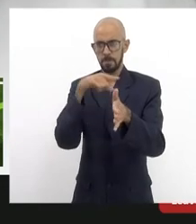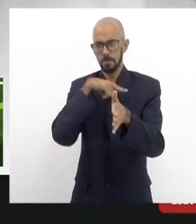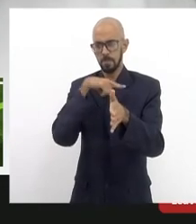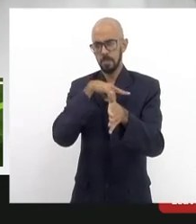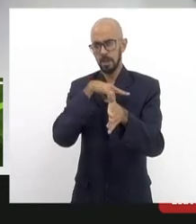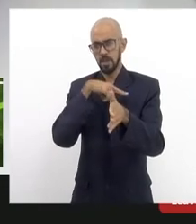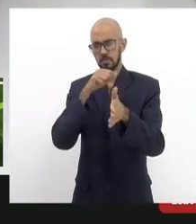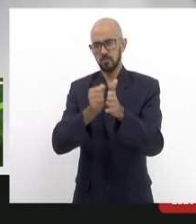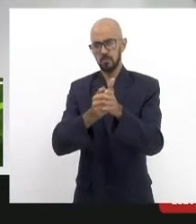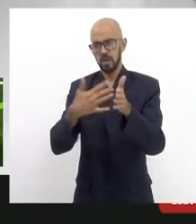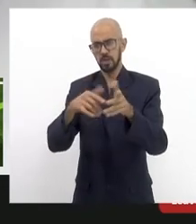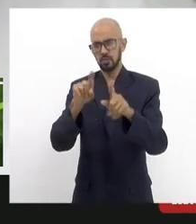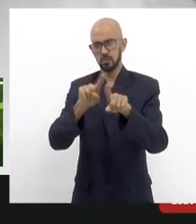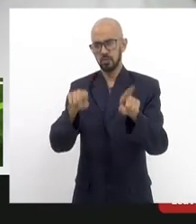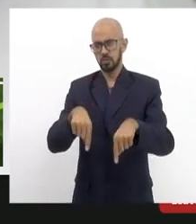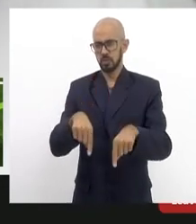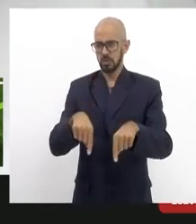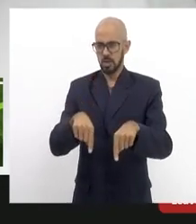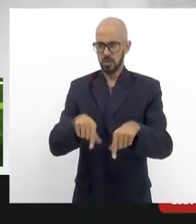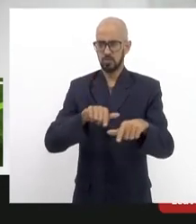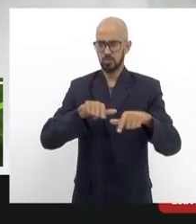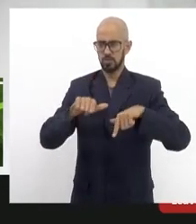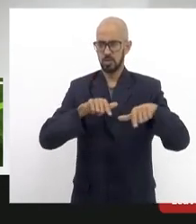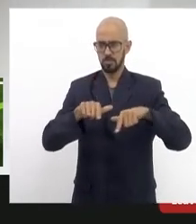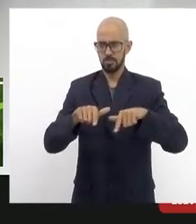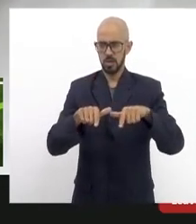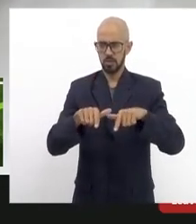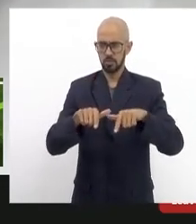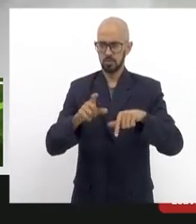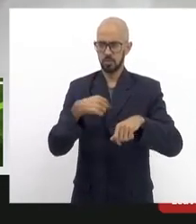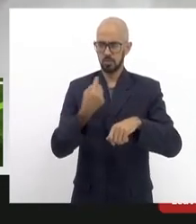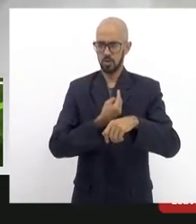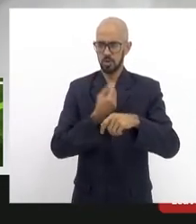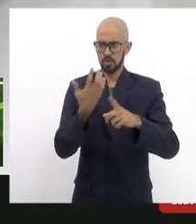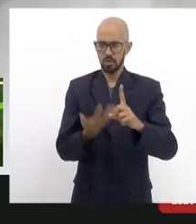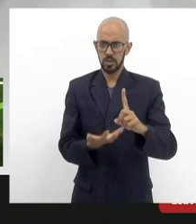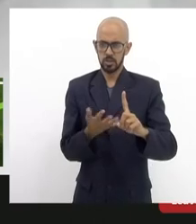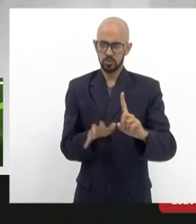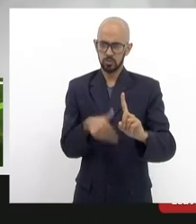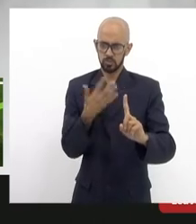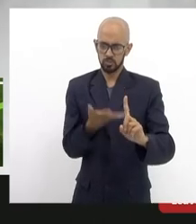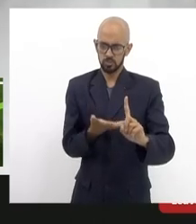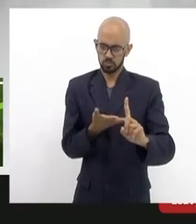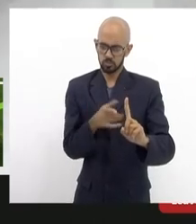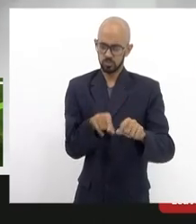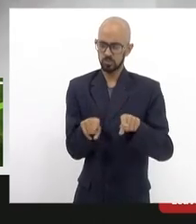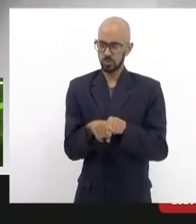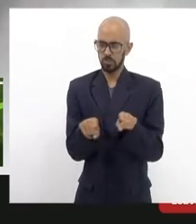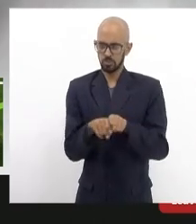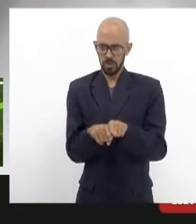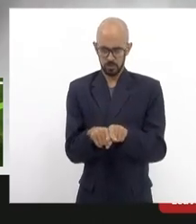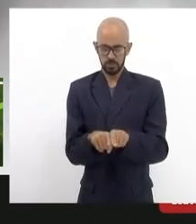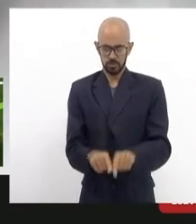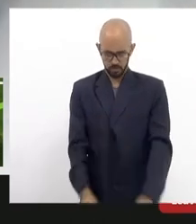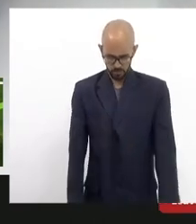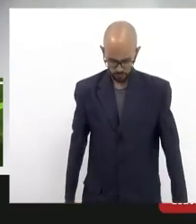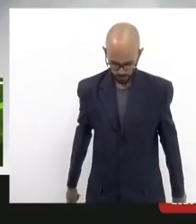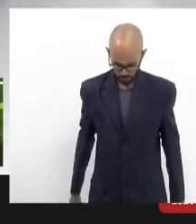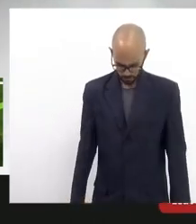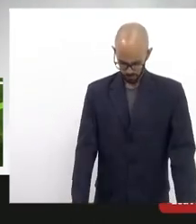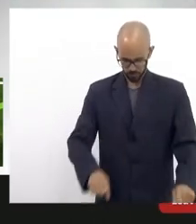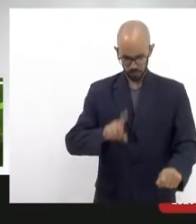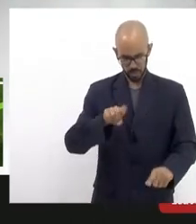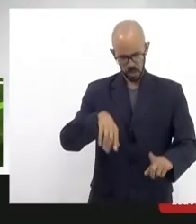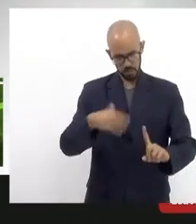servidores do bonde aos quais a gente também quer prestar homenagem também é uma homenagem aos